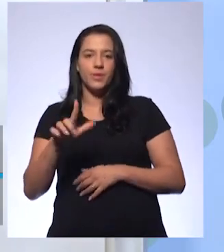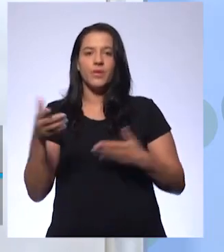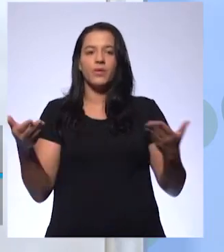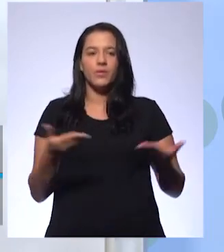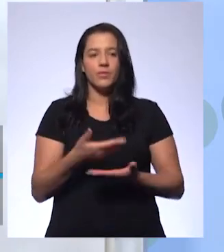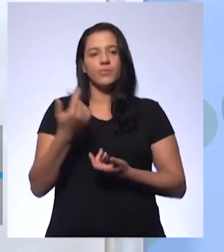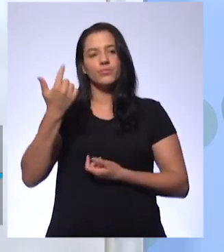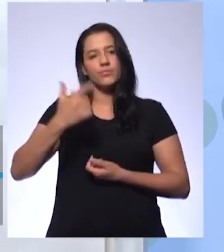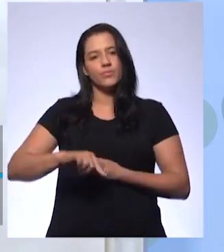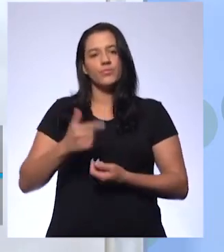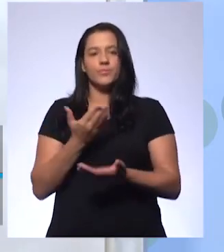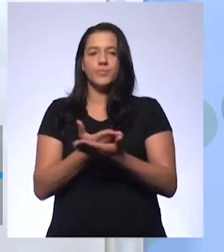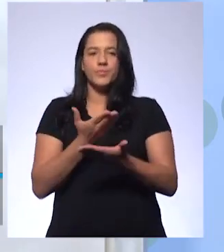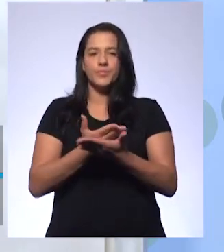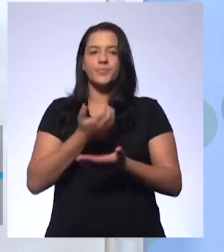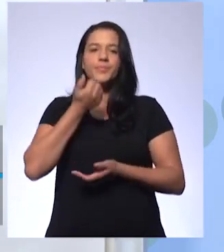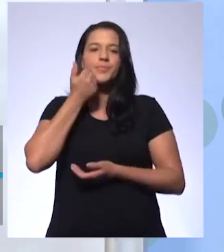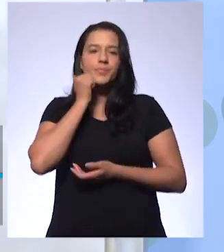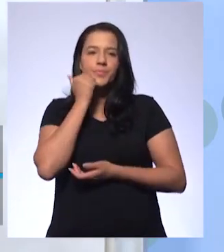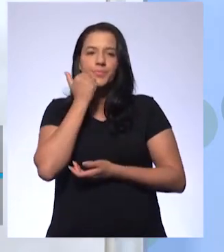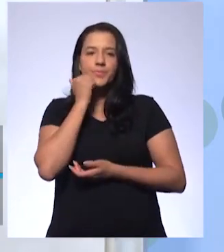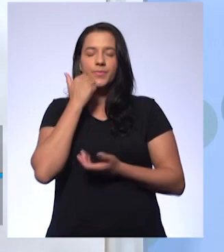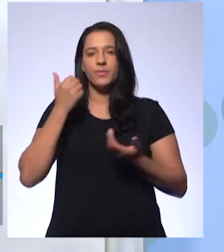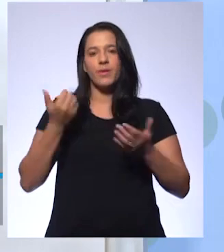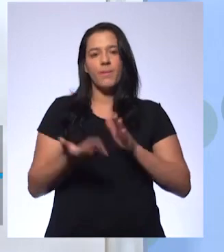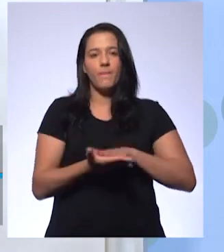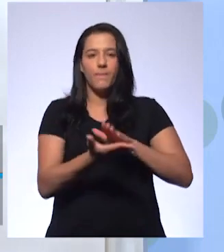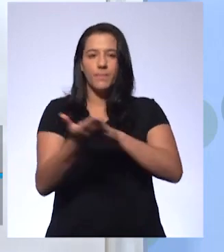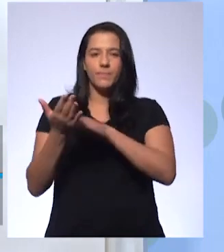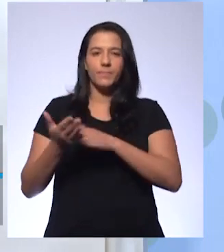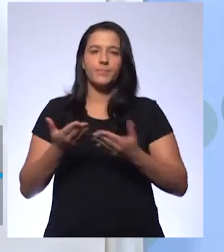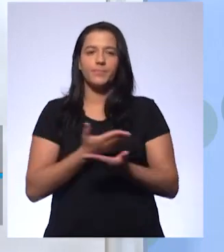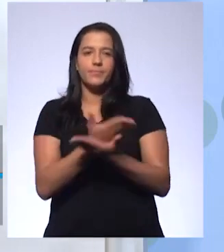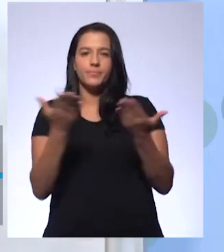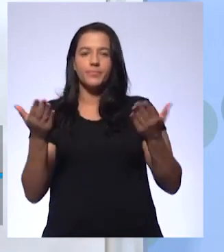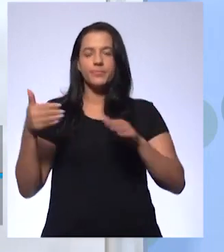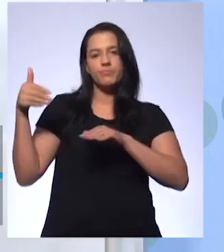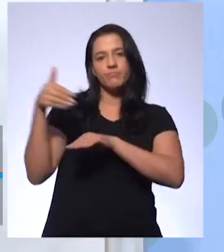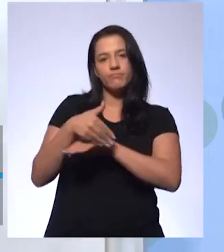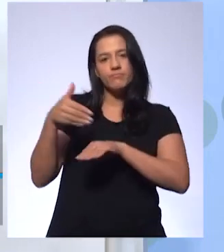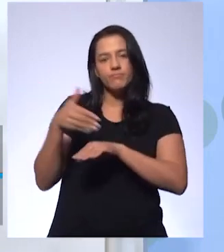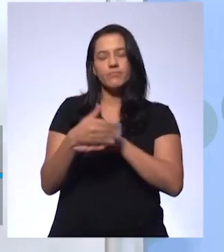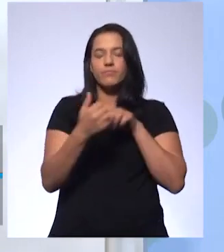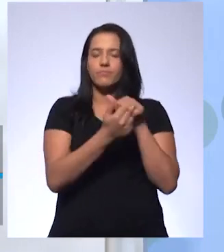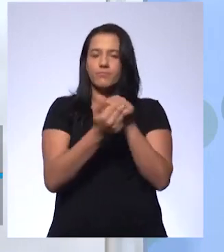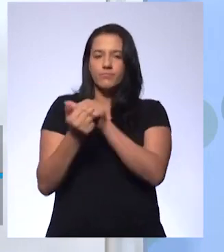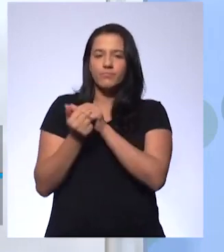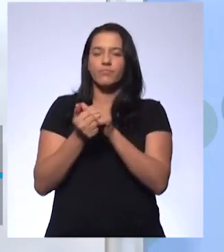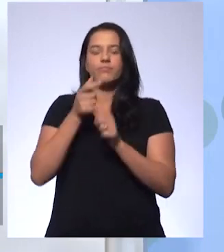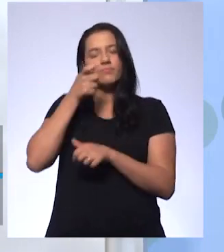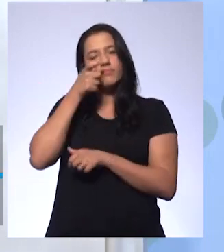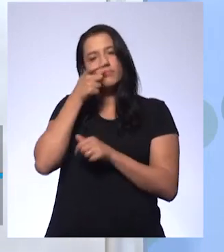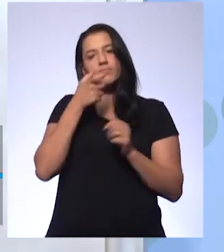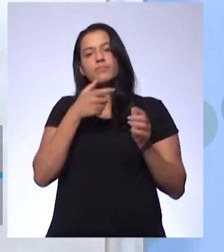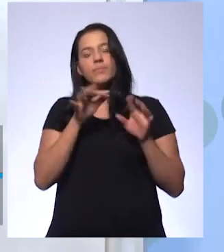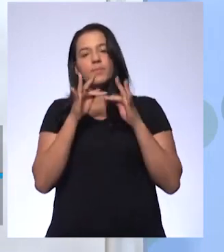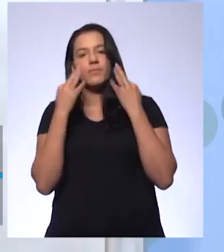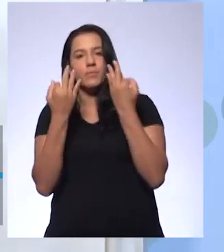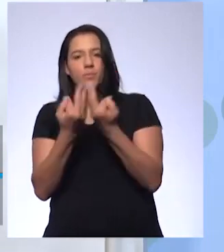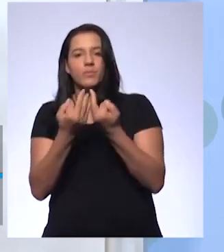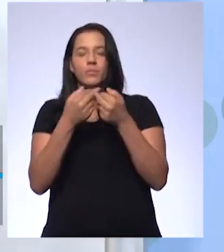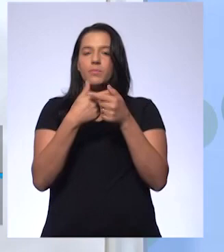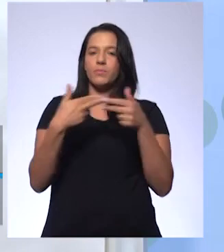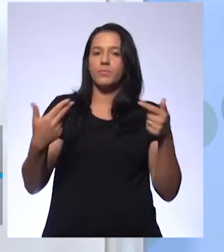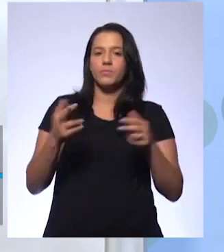as boas-vindas a você, estudante, aos responsáveis que possam estar nos acompanhando e também aos nossos queridos